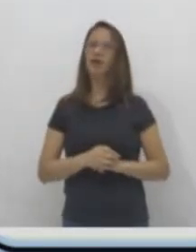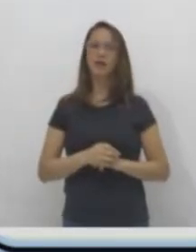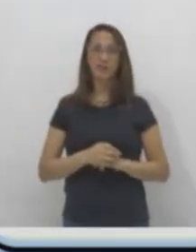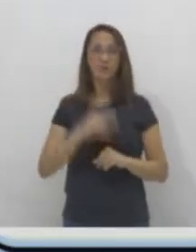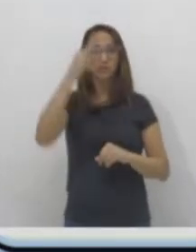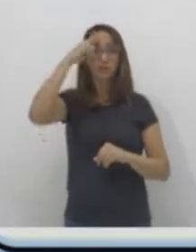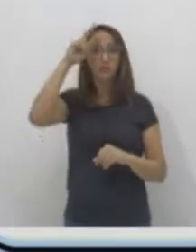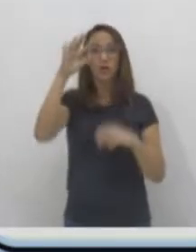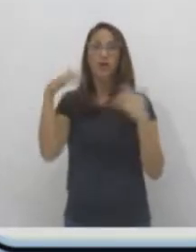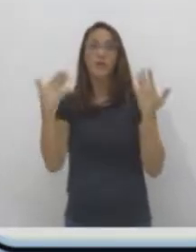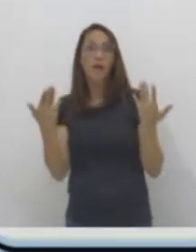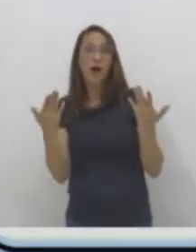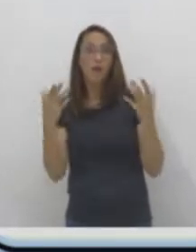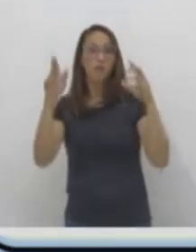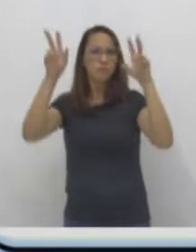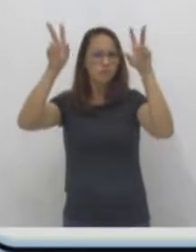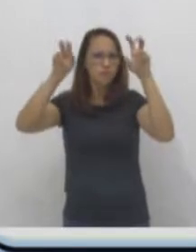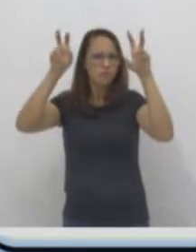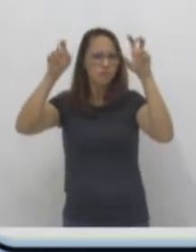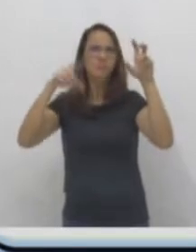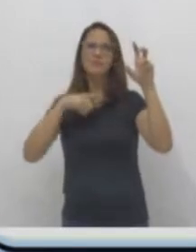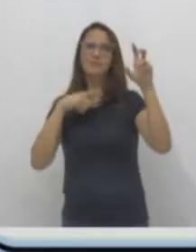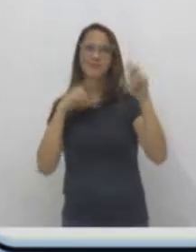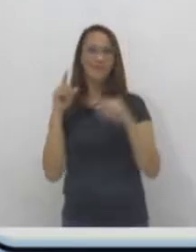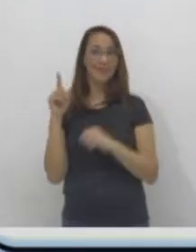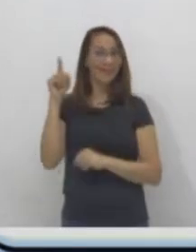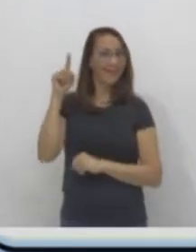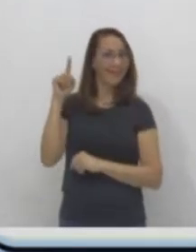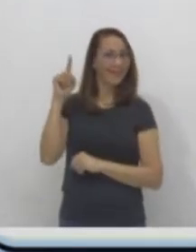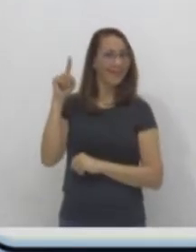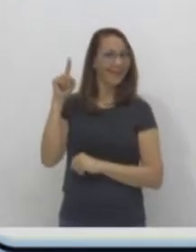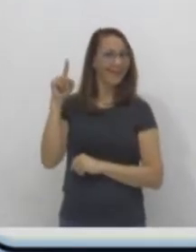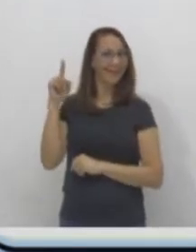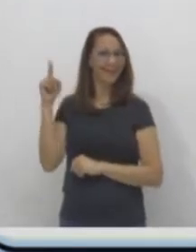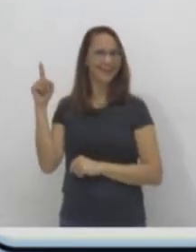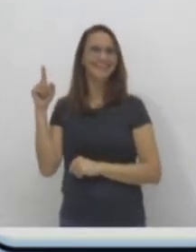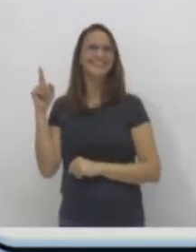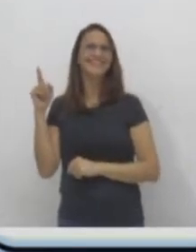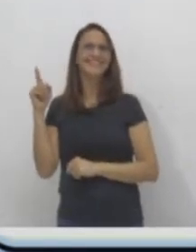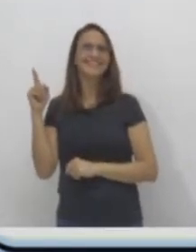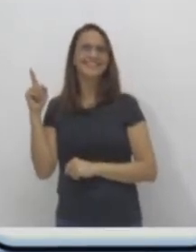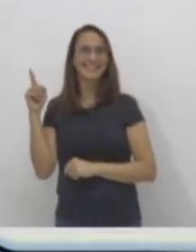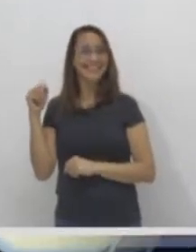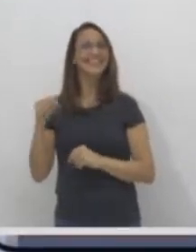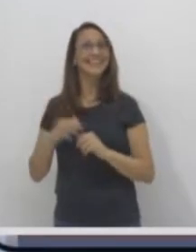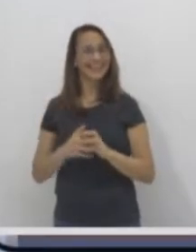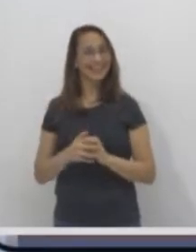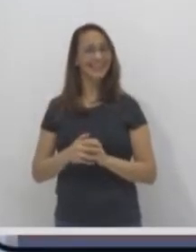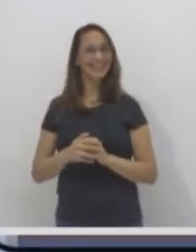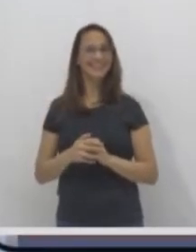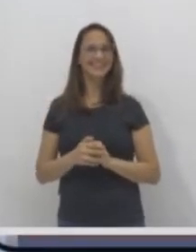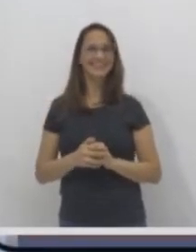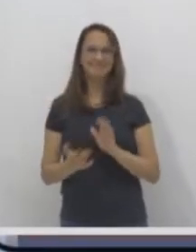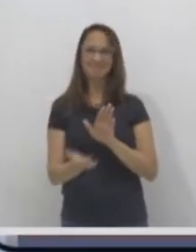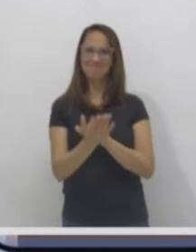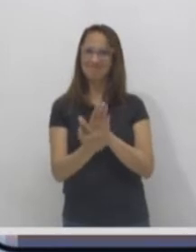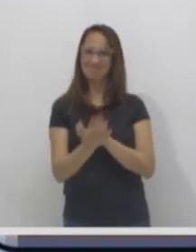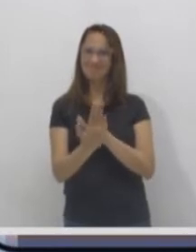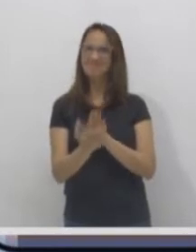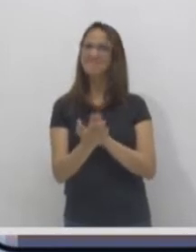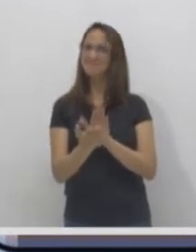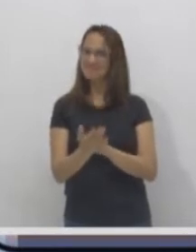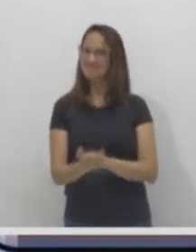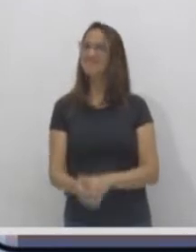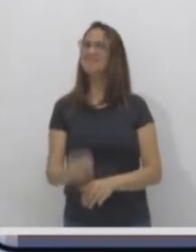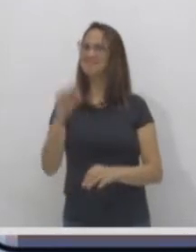lendo. Aquela lá, lá em cima, essa aí, a casa e seu dono. É o título da história, parabéns amiguinho, você